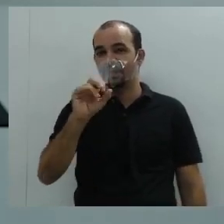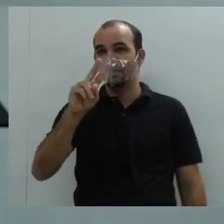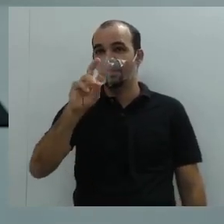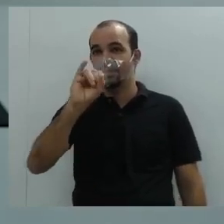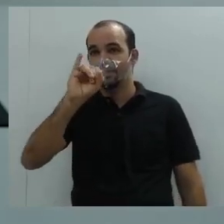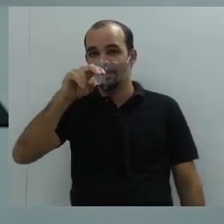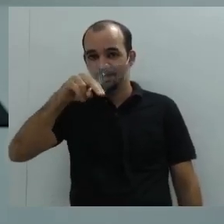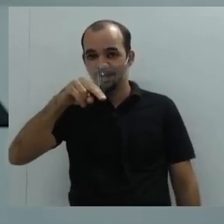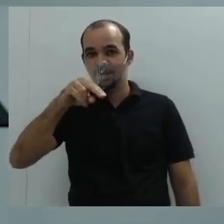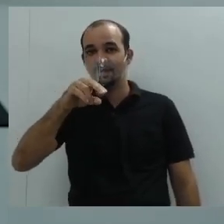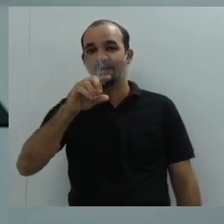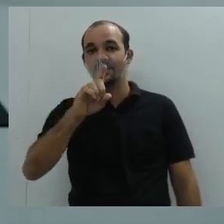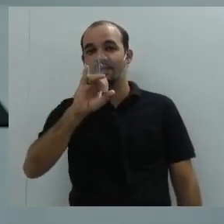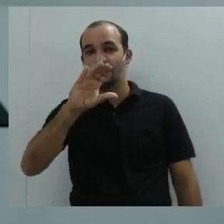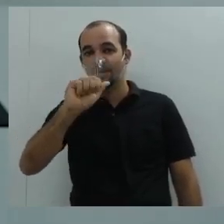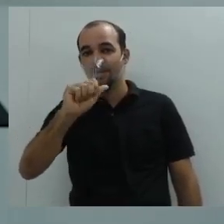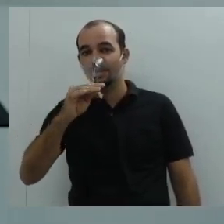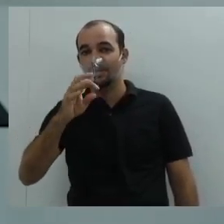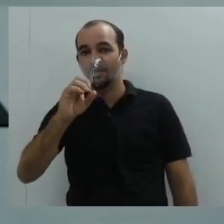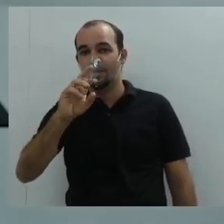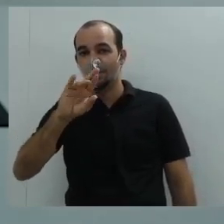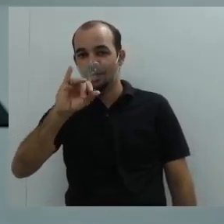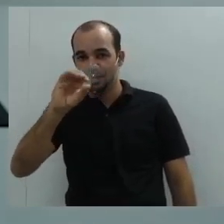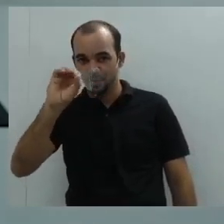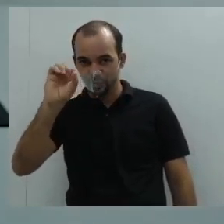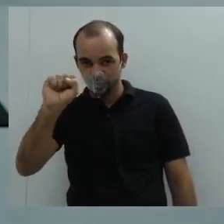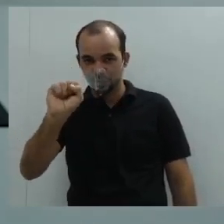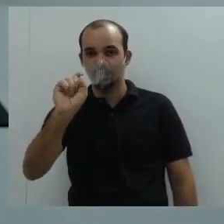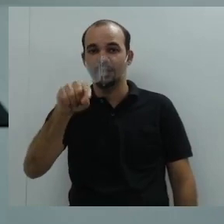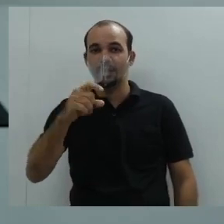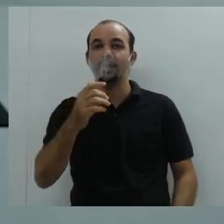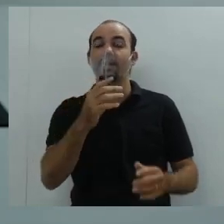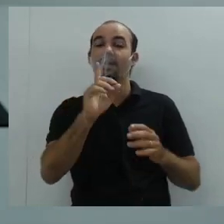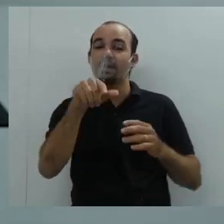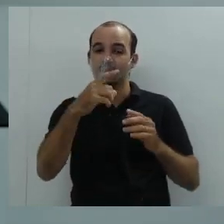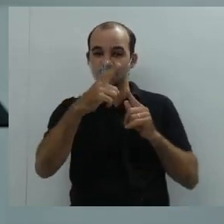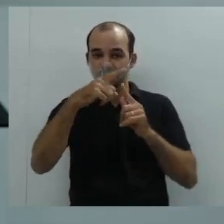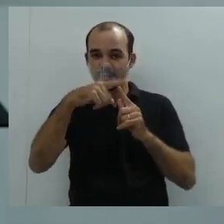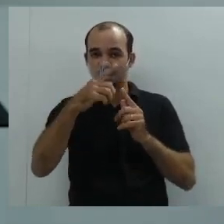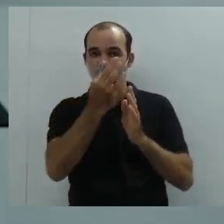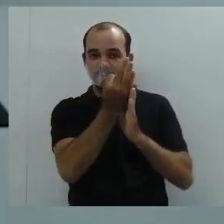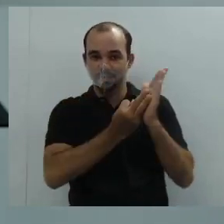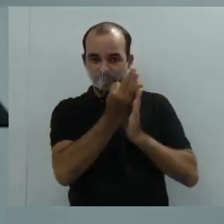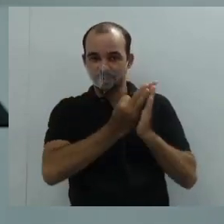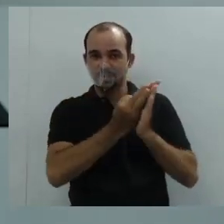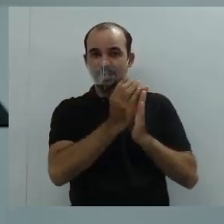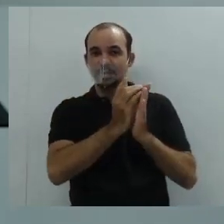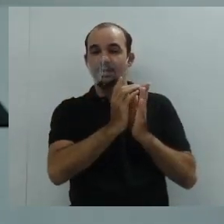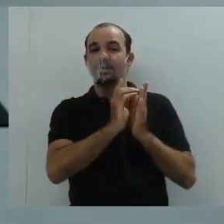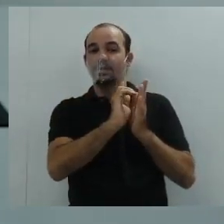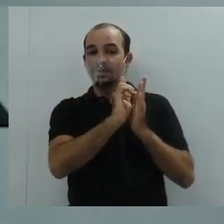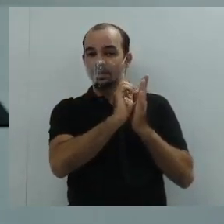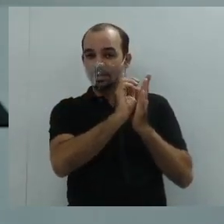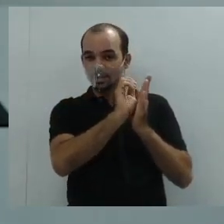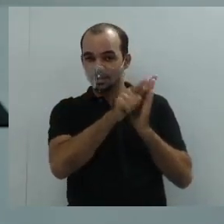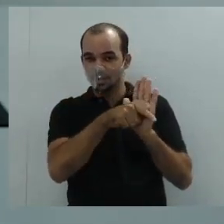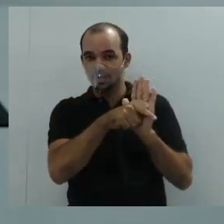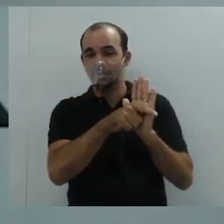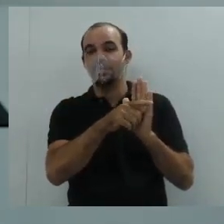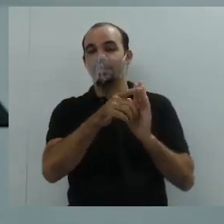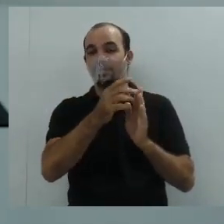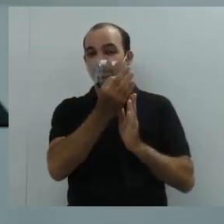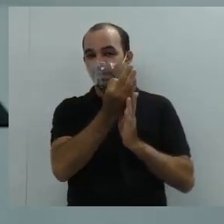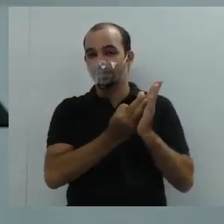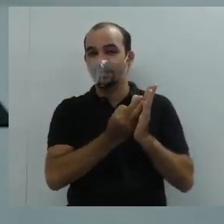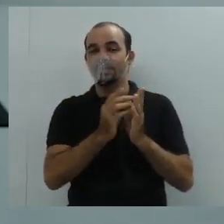nome já está dizendo, esse gênero textual que a gente vai trabalhar hoje, ele trabalha com propósito, tanto